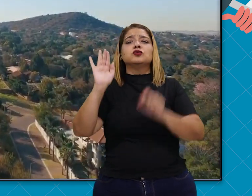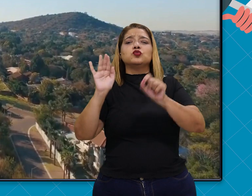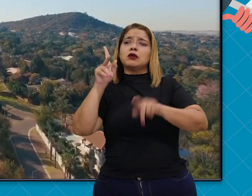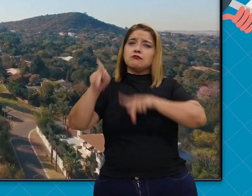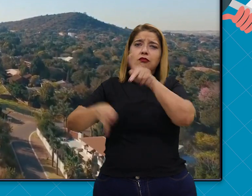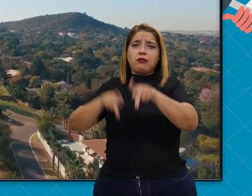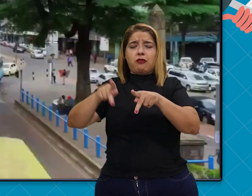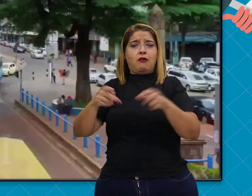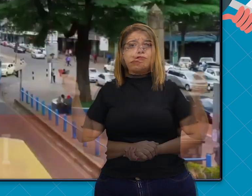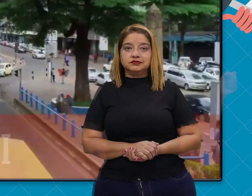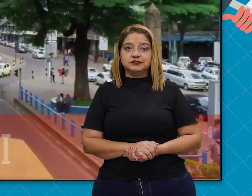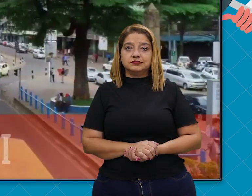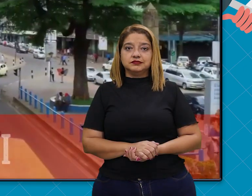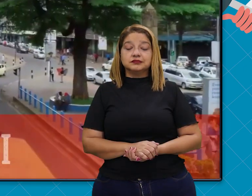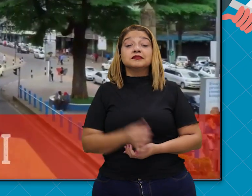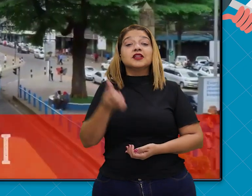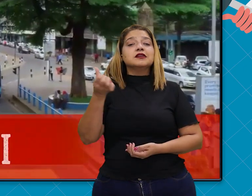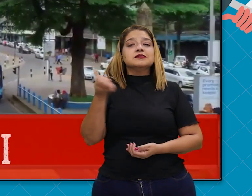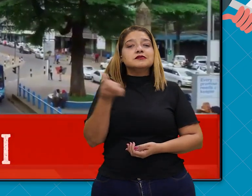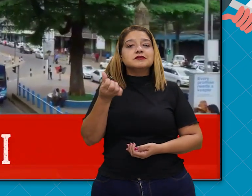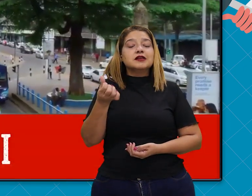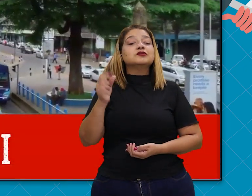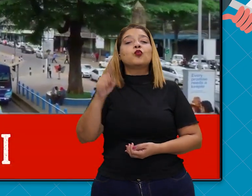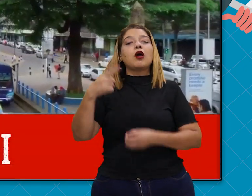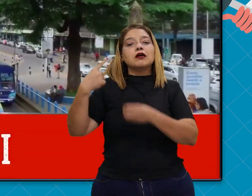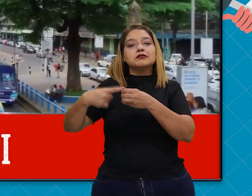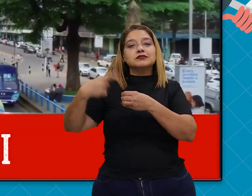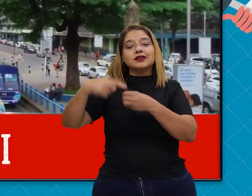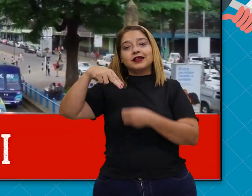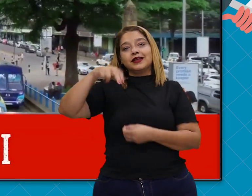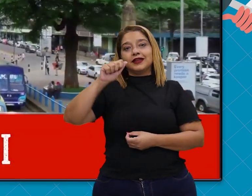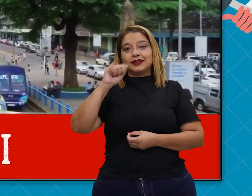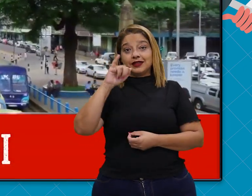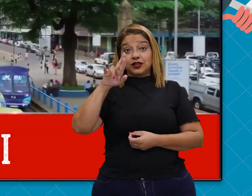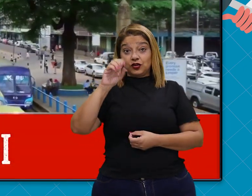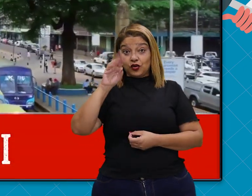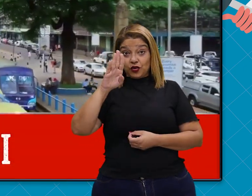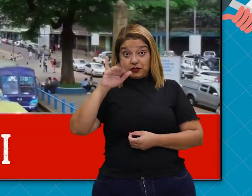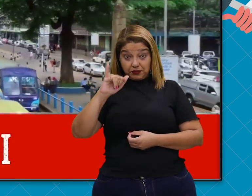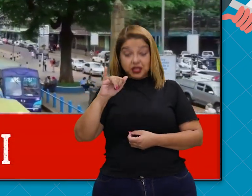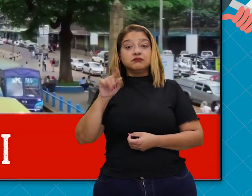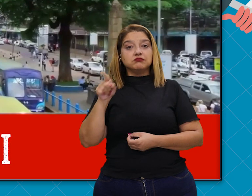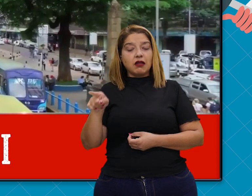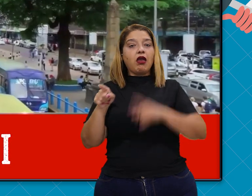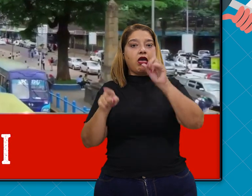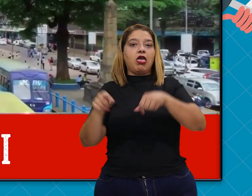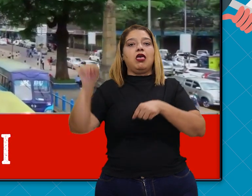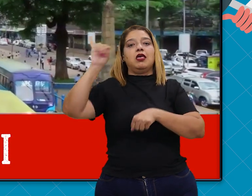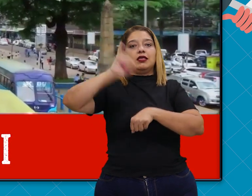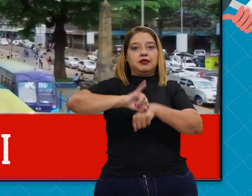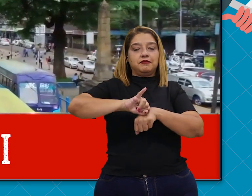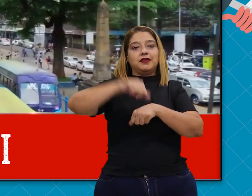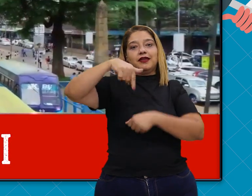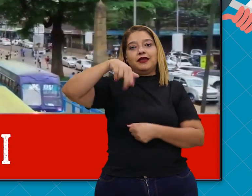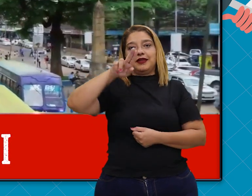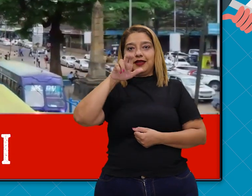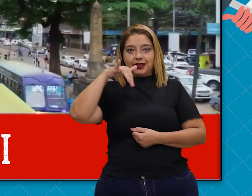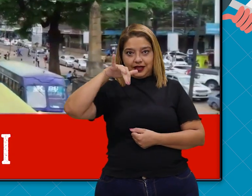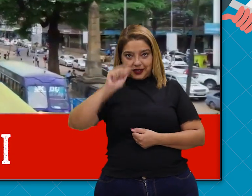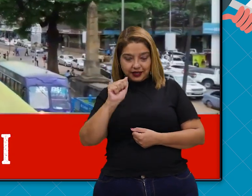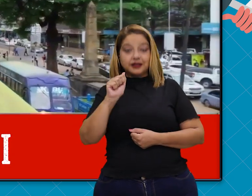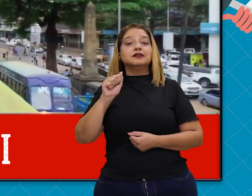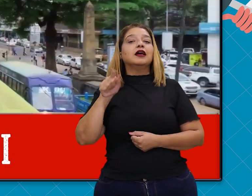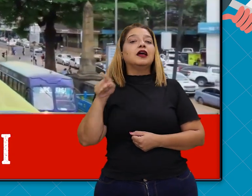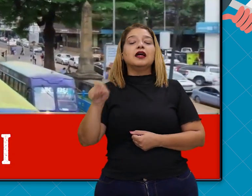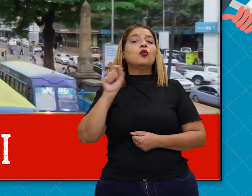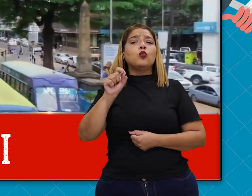da África do Sul. Em sexto lugar, nós temos Nairobi. Nairobi é a capital do Quênia. E tem uma